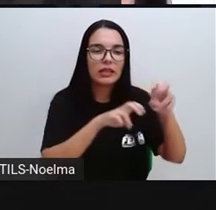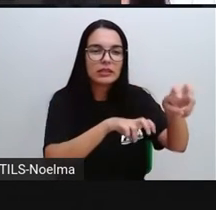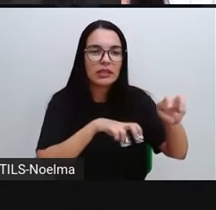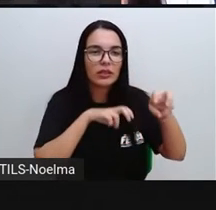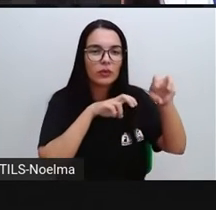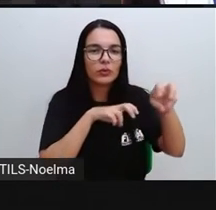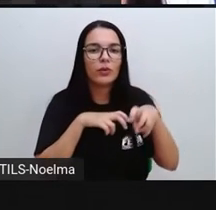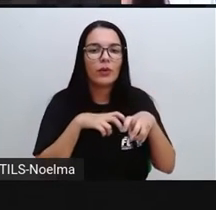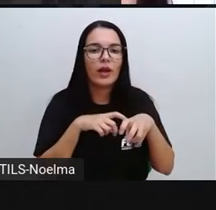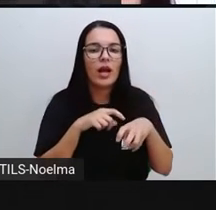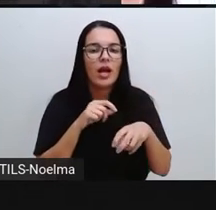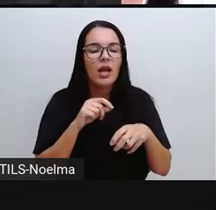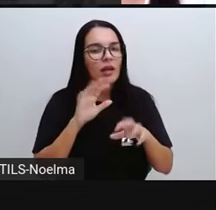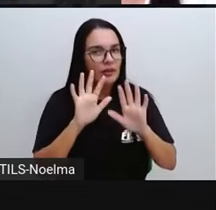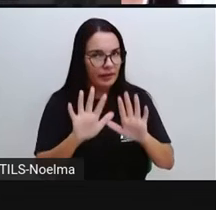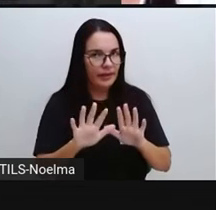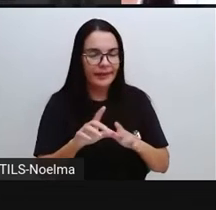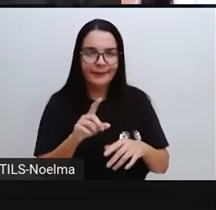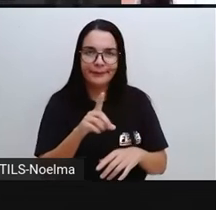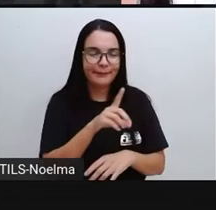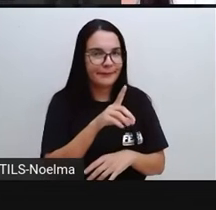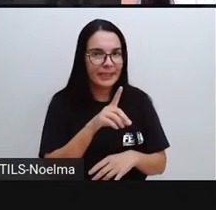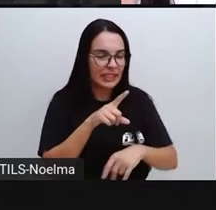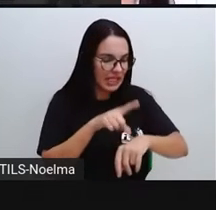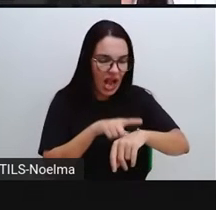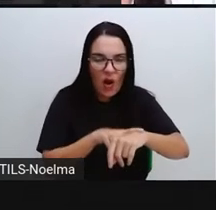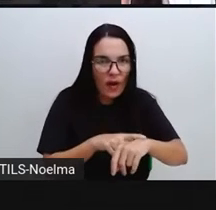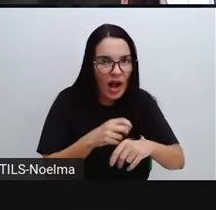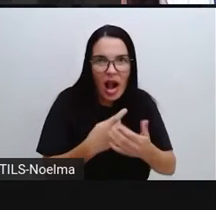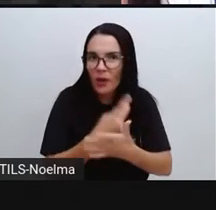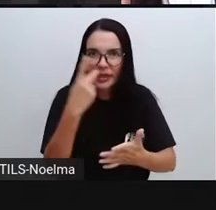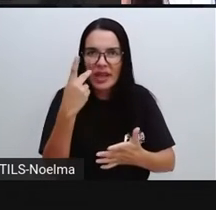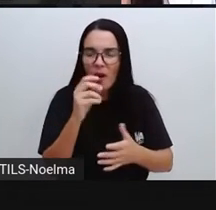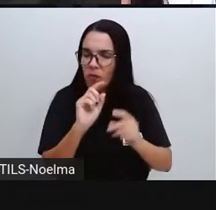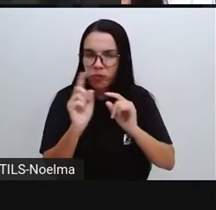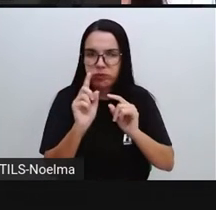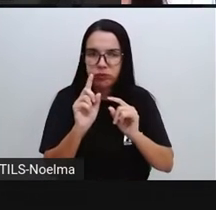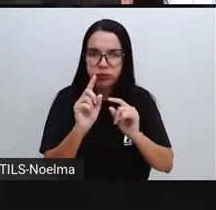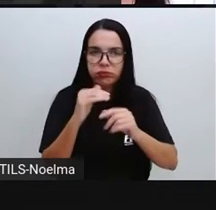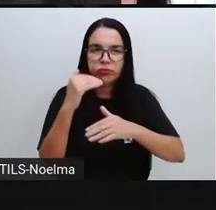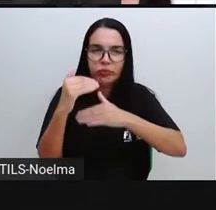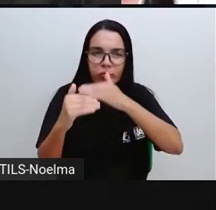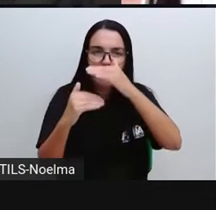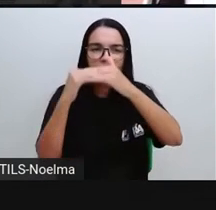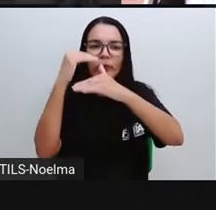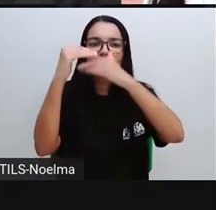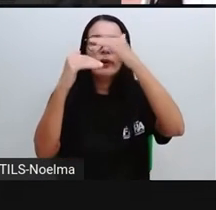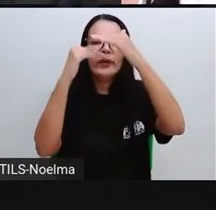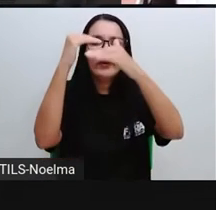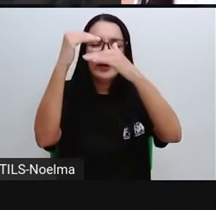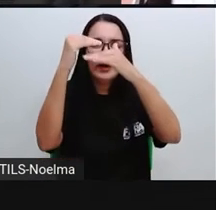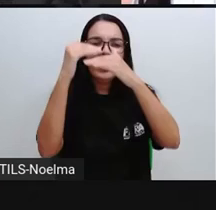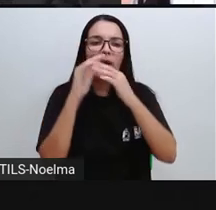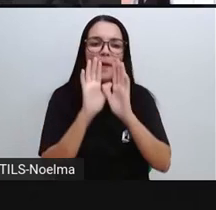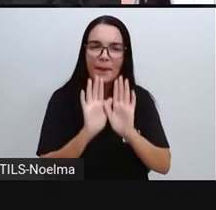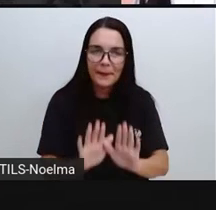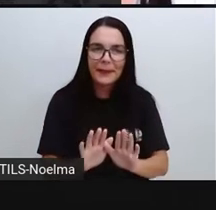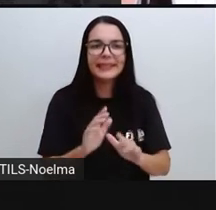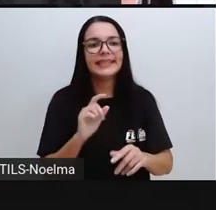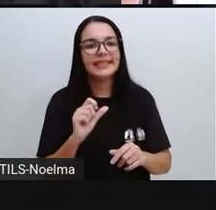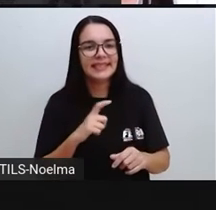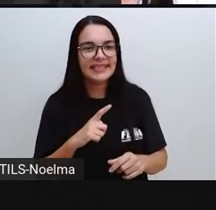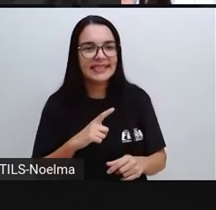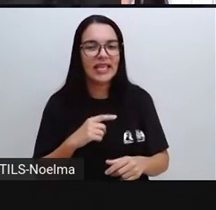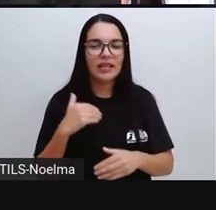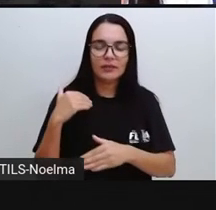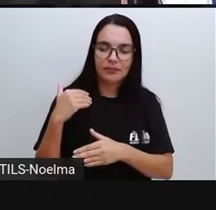que não aconteceu de um dia para o outro, foram aí sendo desenvolvidas no decorrer do tempo. E seres humanos passam a